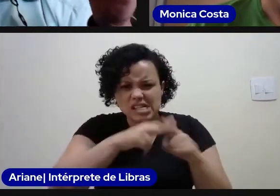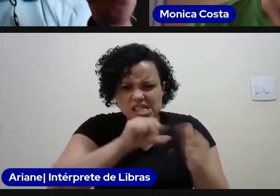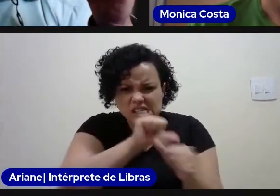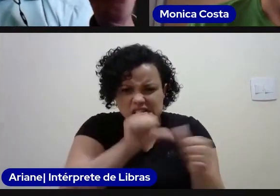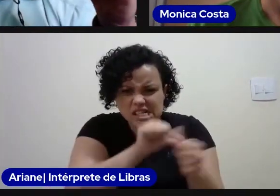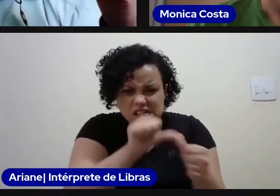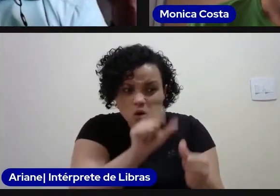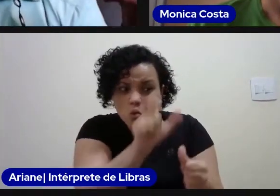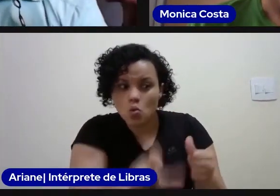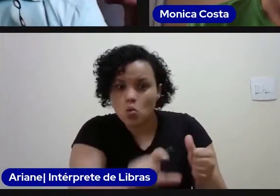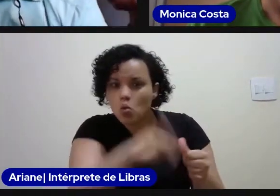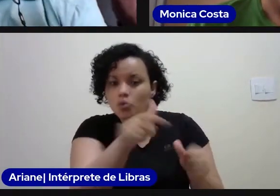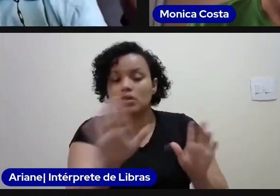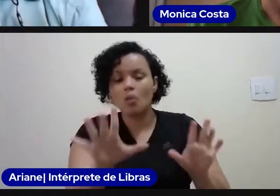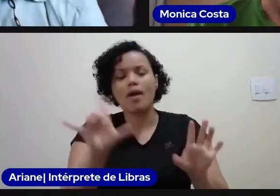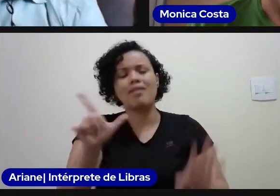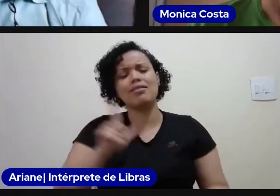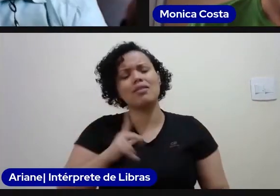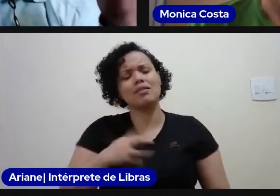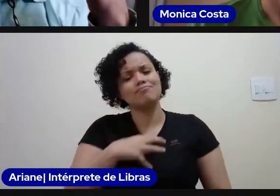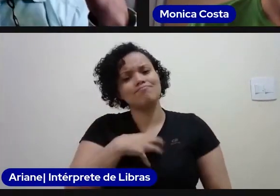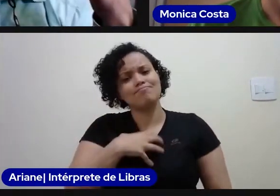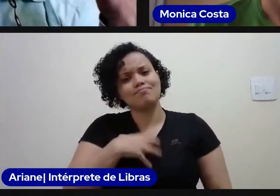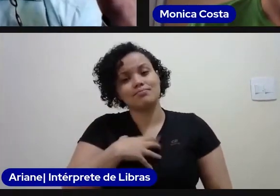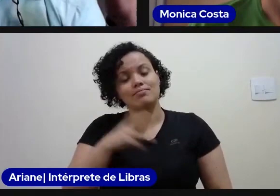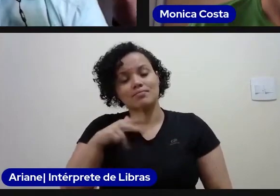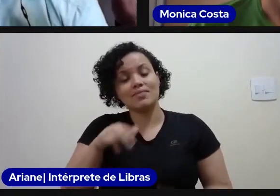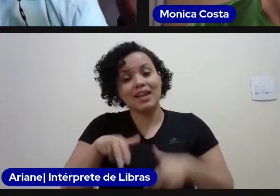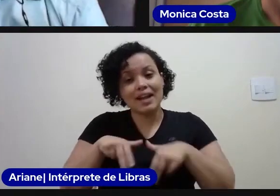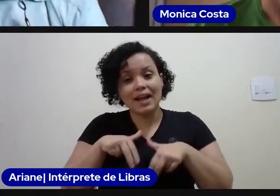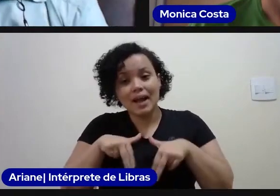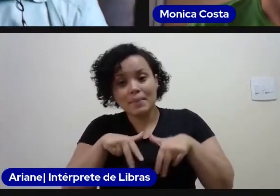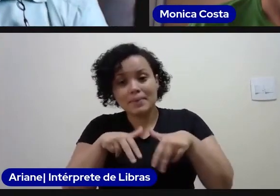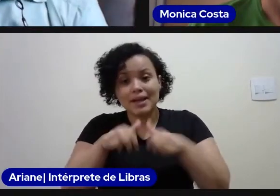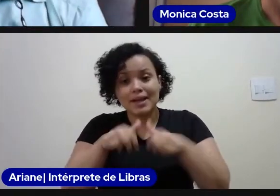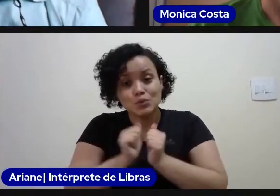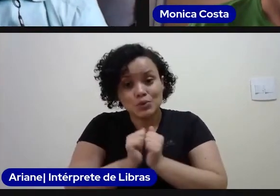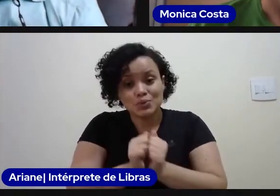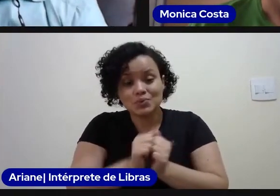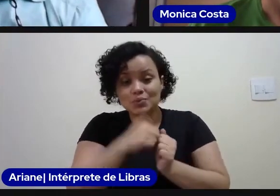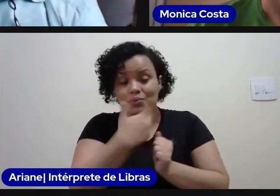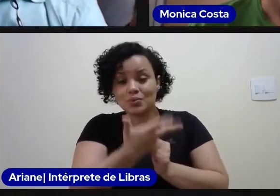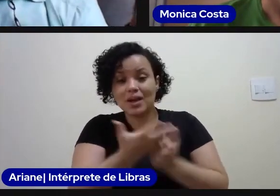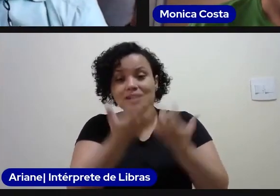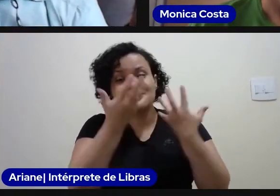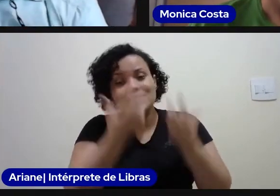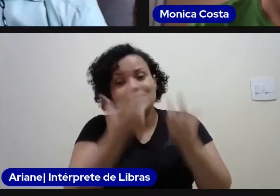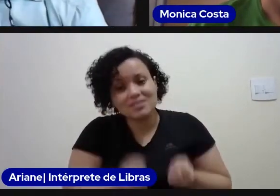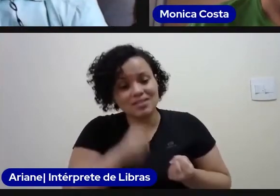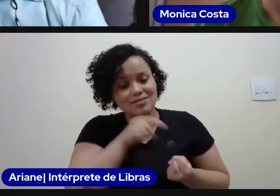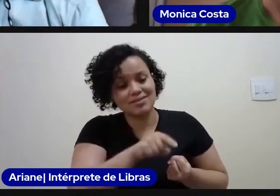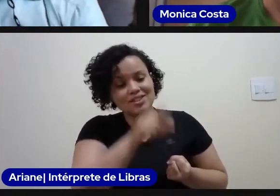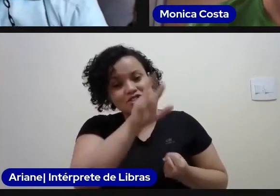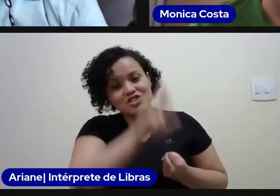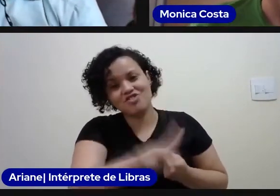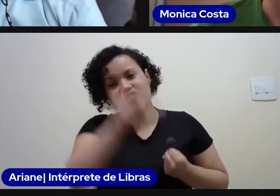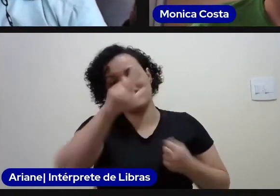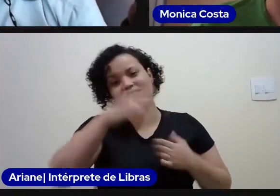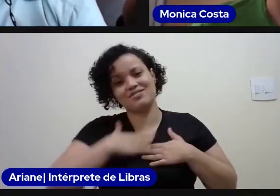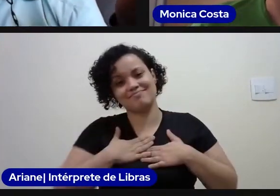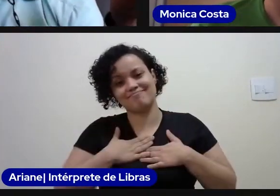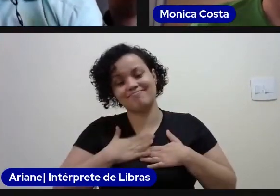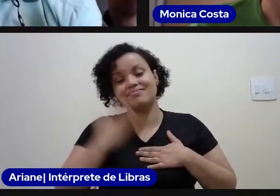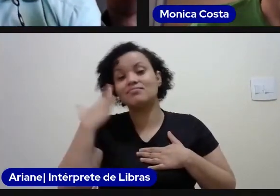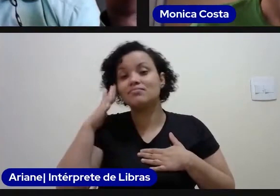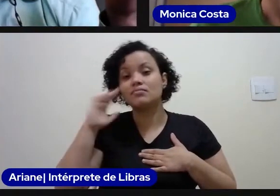sensíveis. É a gente caminhar com as pessoas, aceitando que elas são diferentes de nós e entendendo que é a